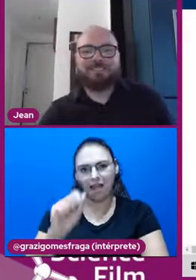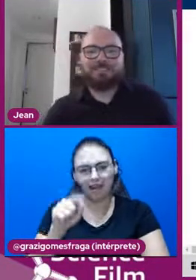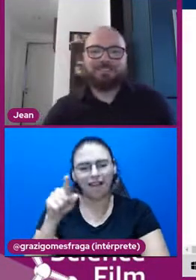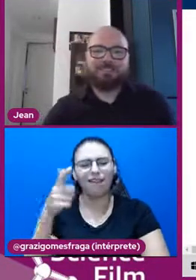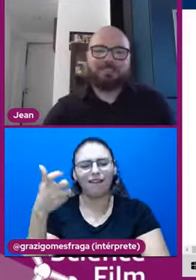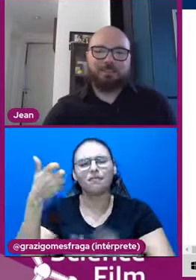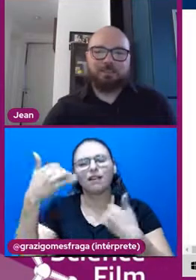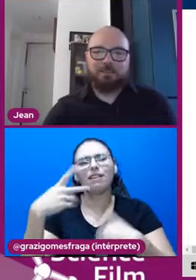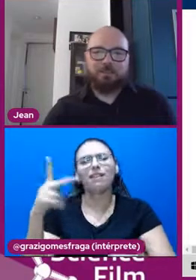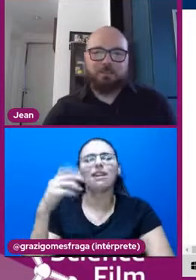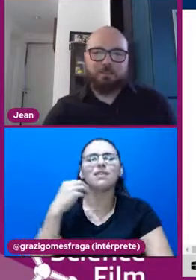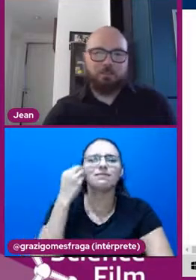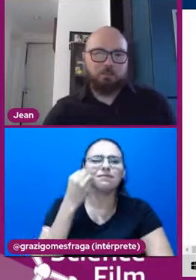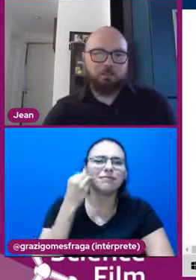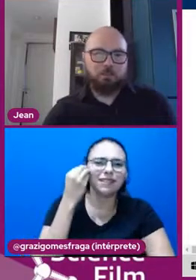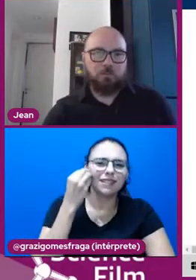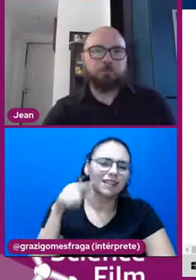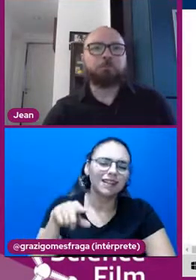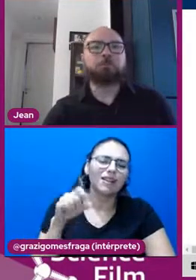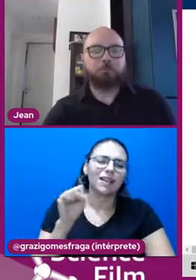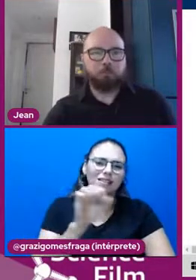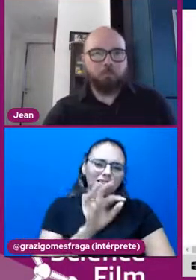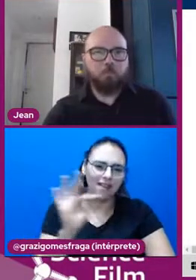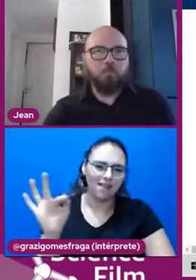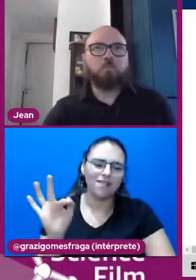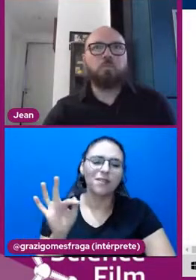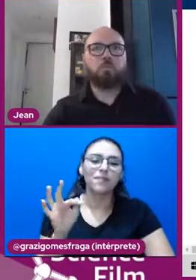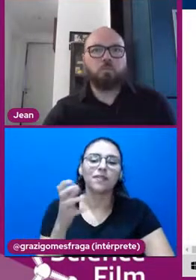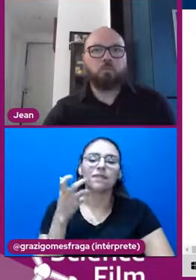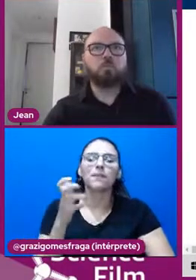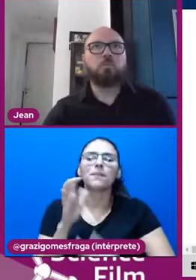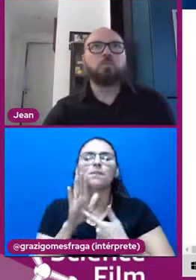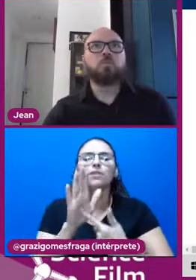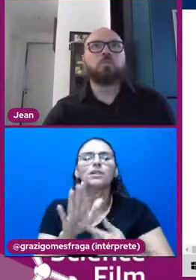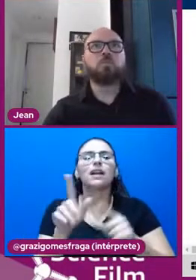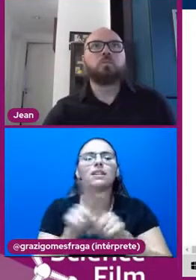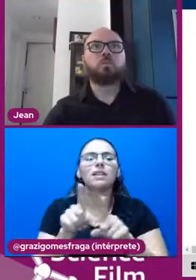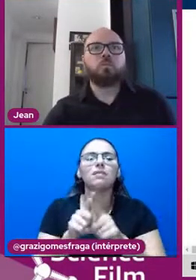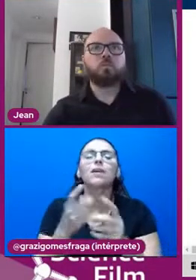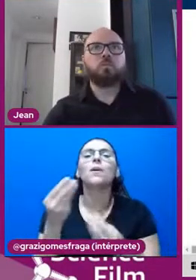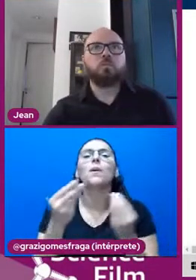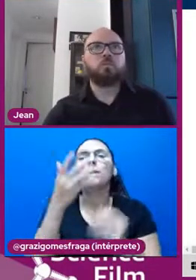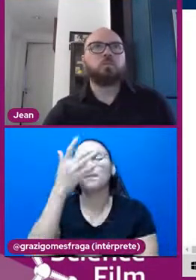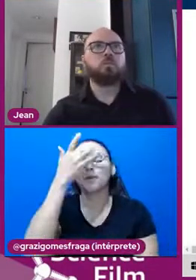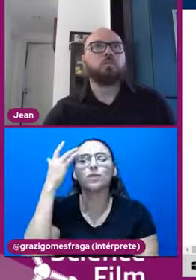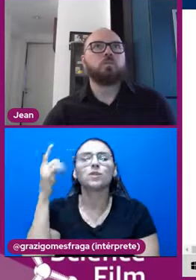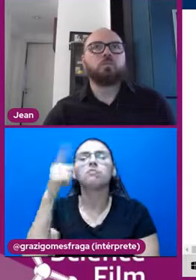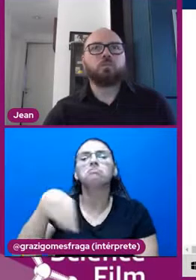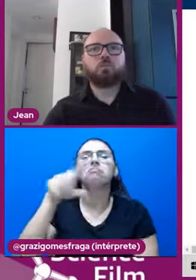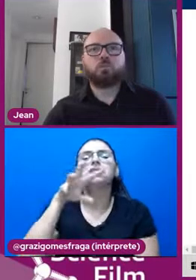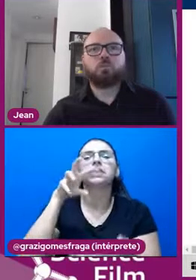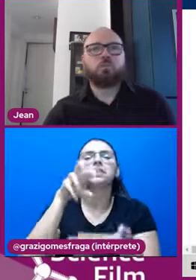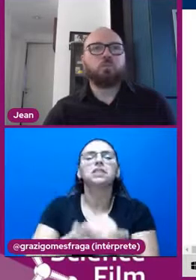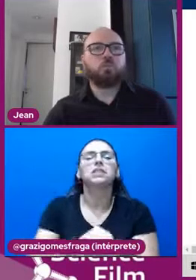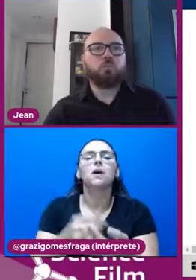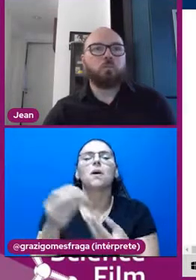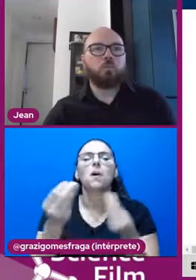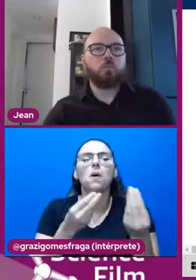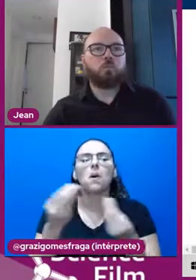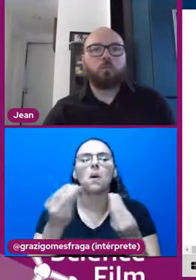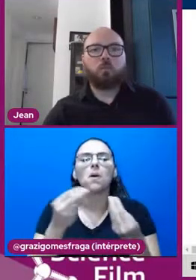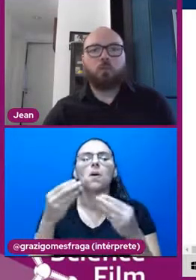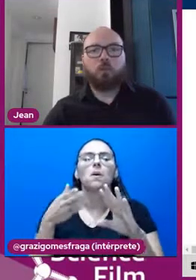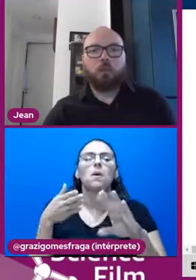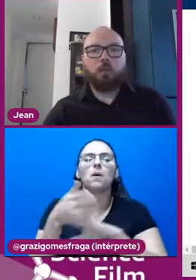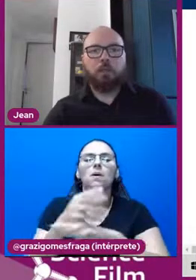dela com o Science. E eu queria mostrar um pouquinho também como que as pessoas fazem para fazer a sua inscrição e acessar o